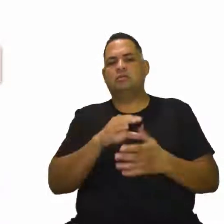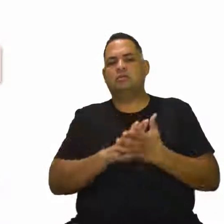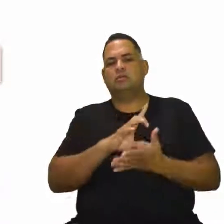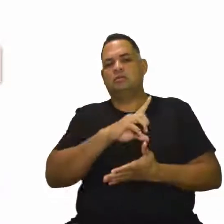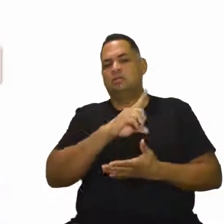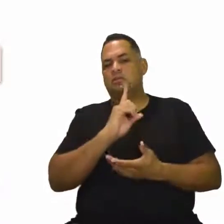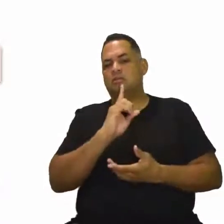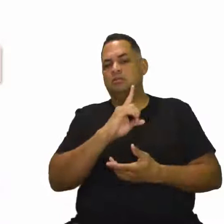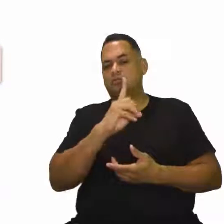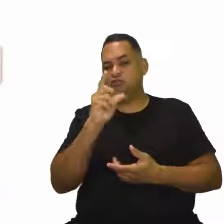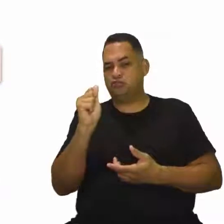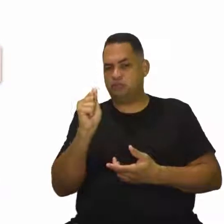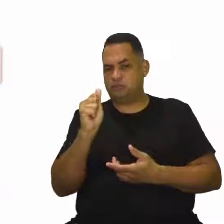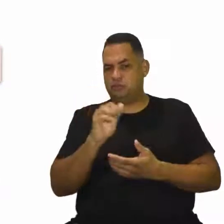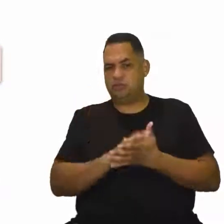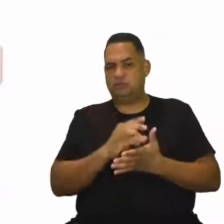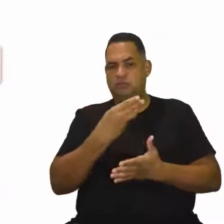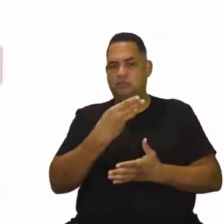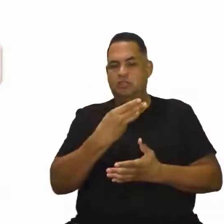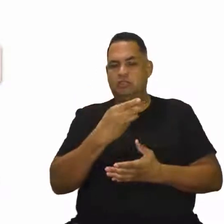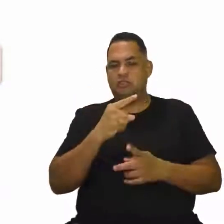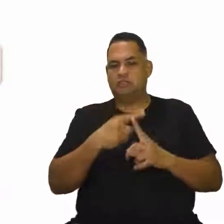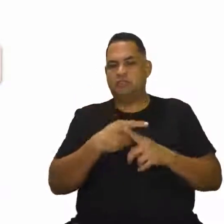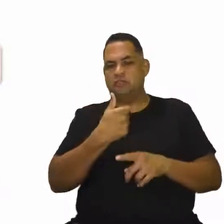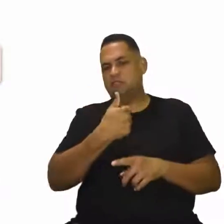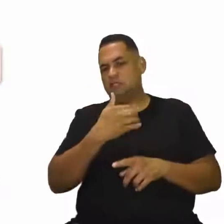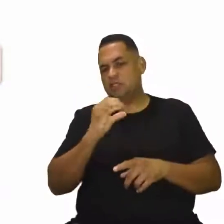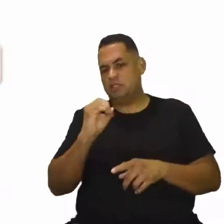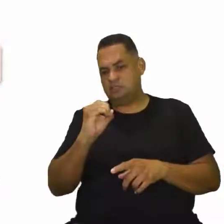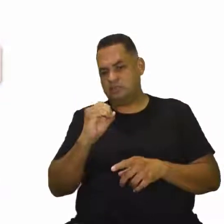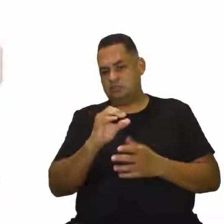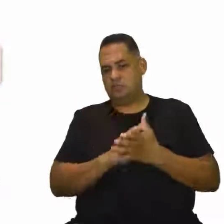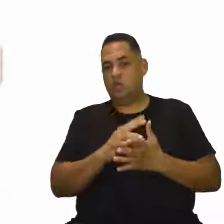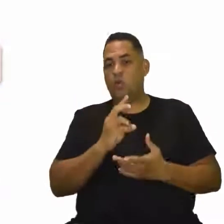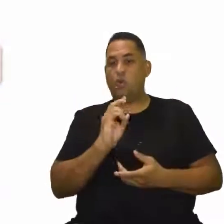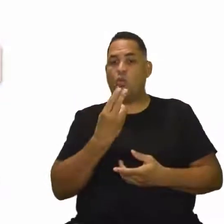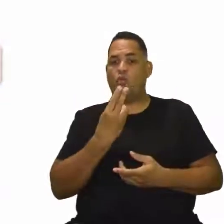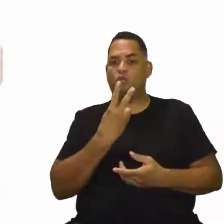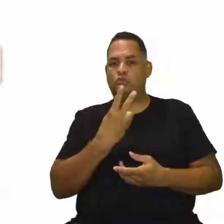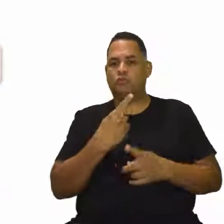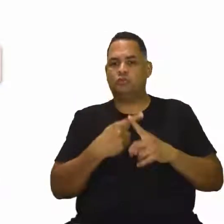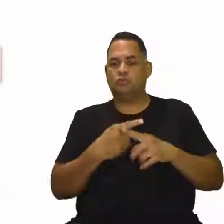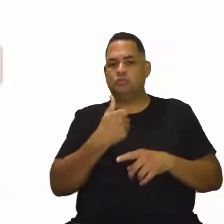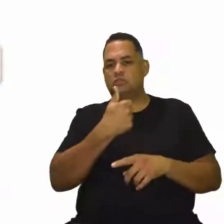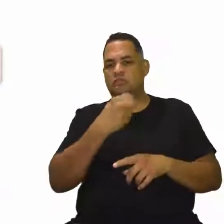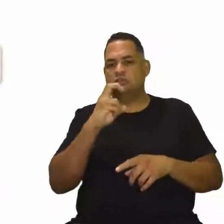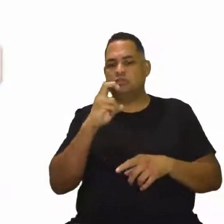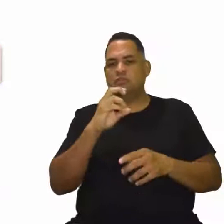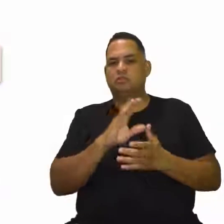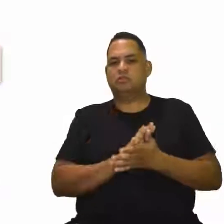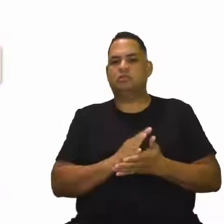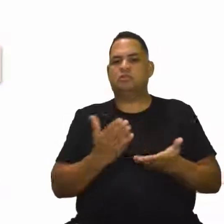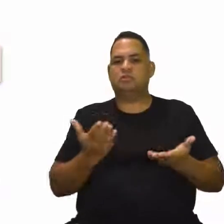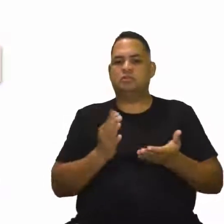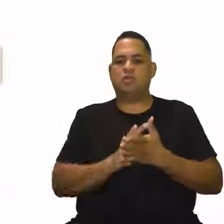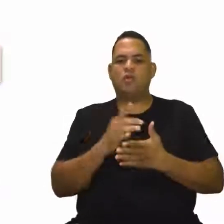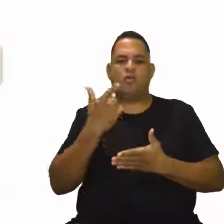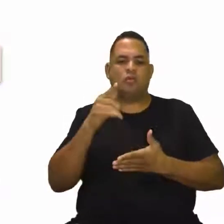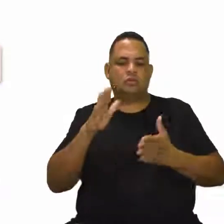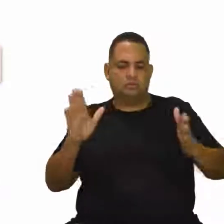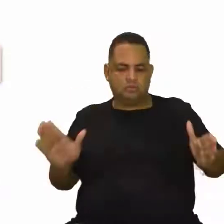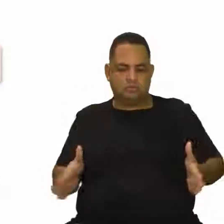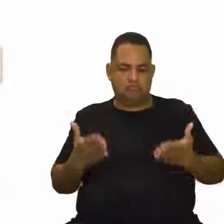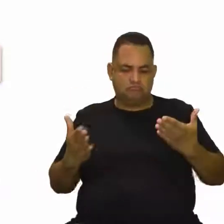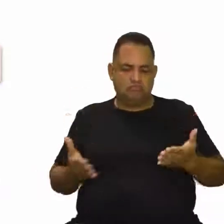3 vezes, né? De 10 minutos. Ou 2 vezes de 15, tá? E ele já consegue se sentir mais estimulado e mais